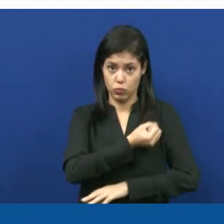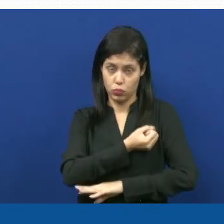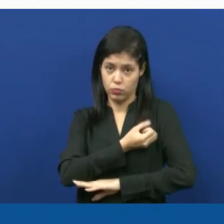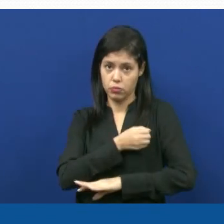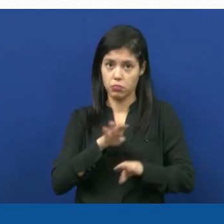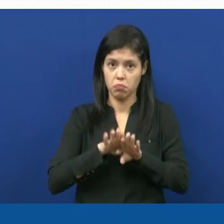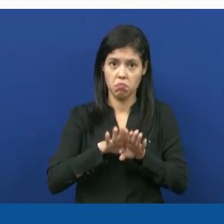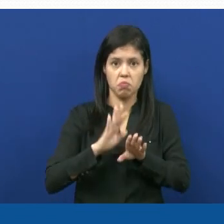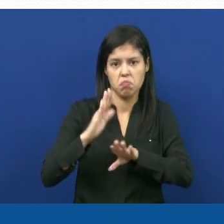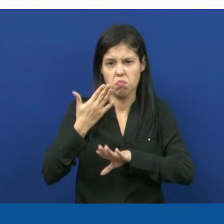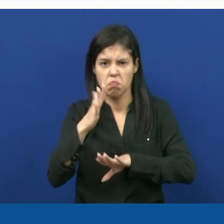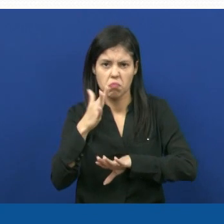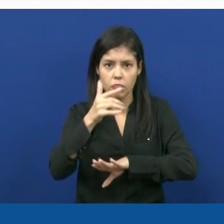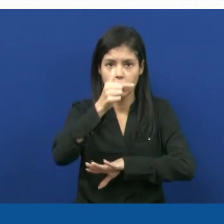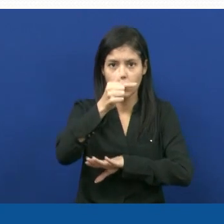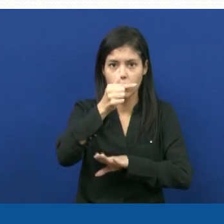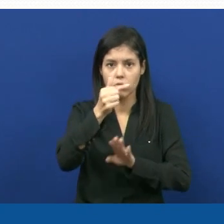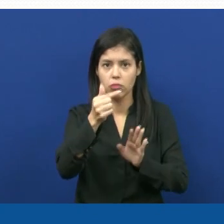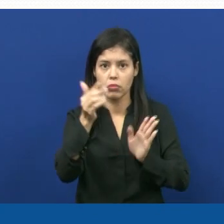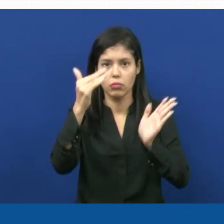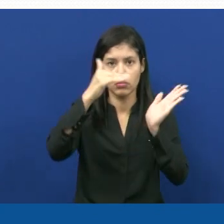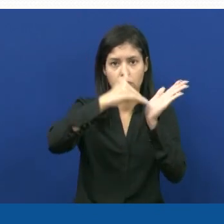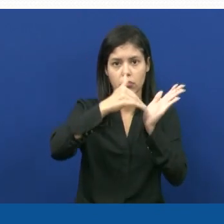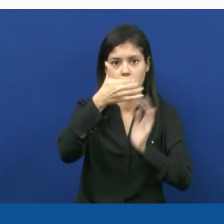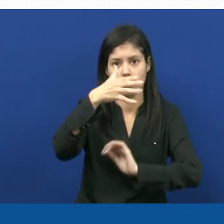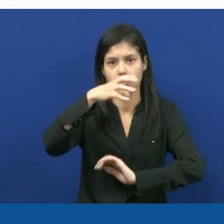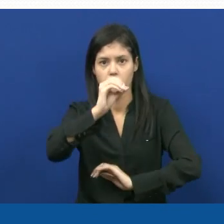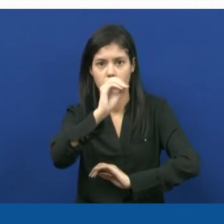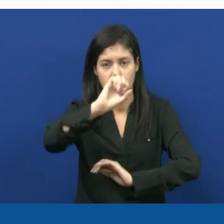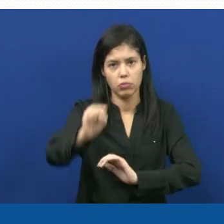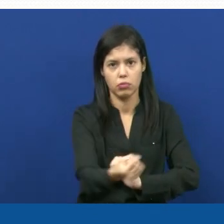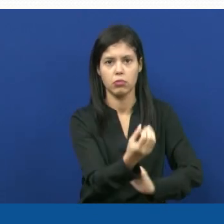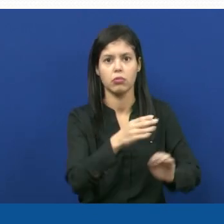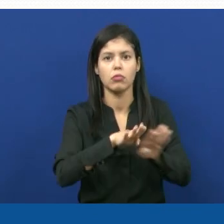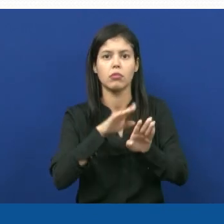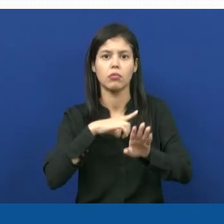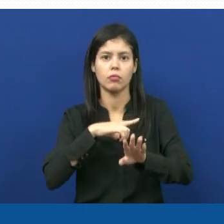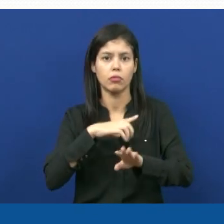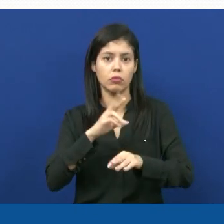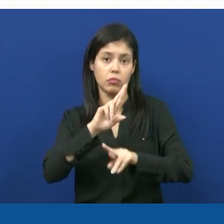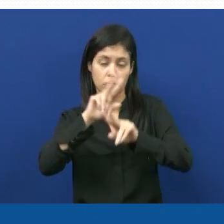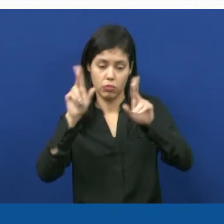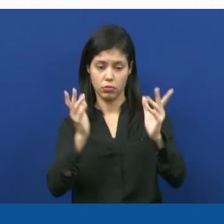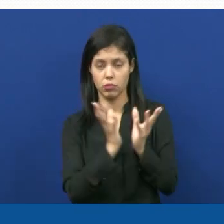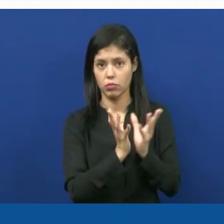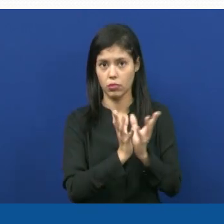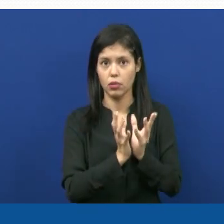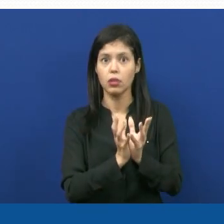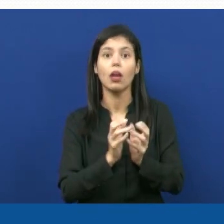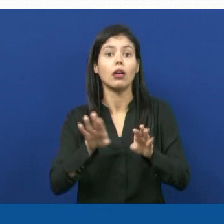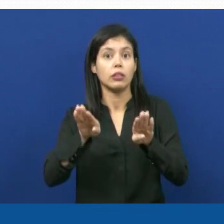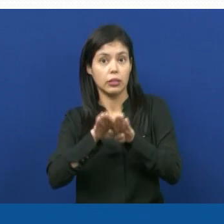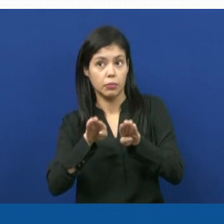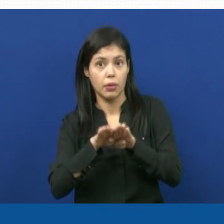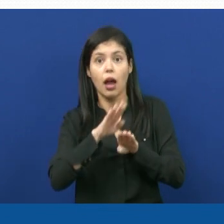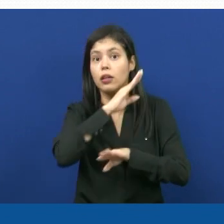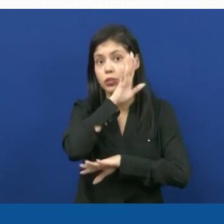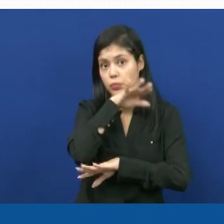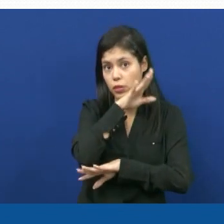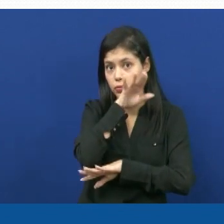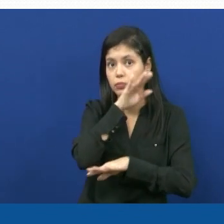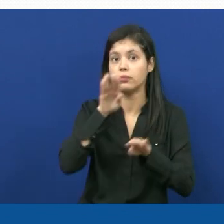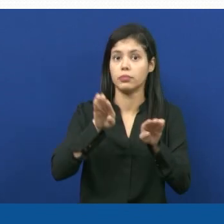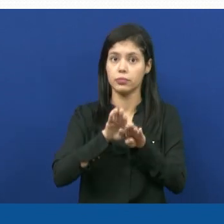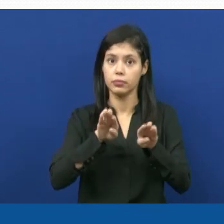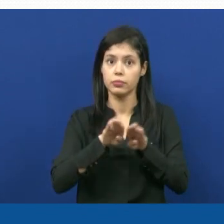aí que estima-se que seja de 7 a 10 milhões de espécies, incluindo tanto espécie animal